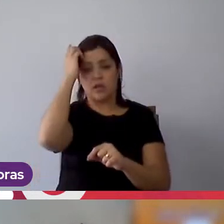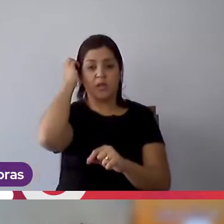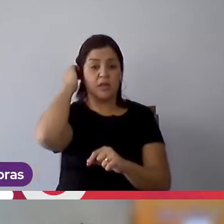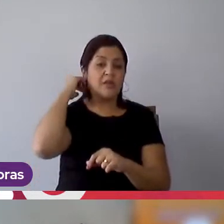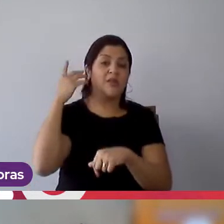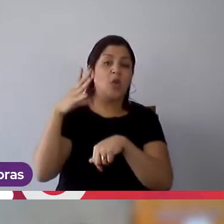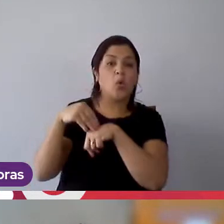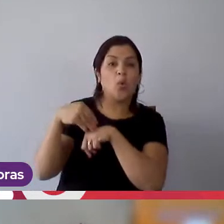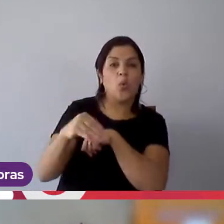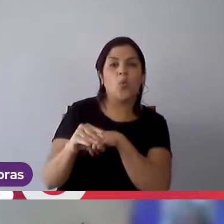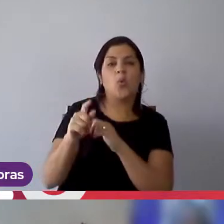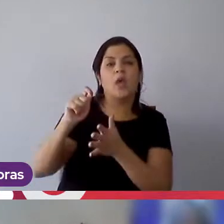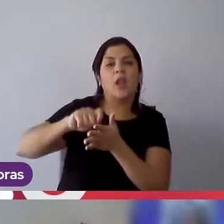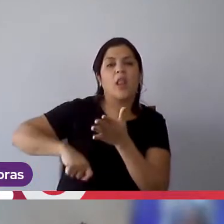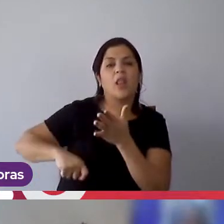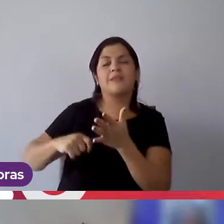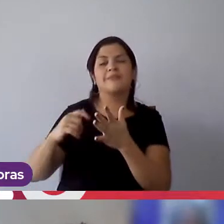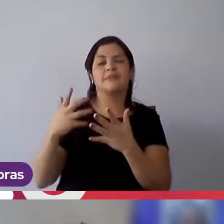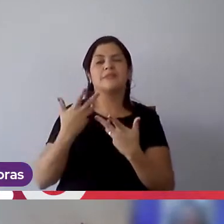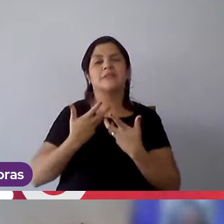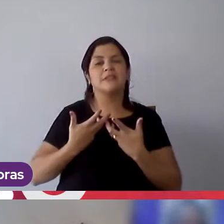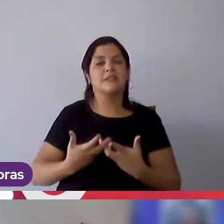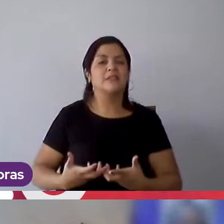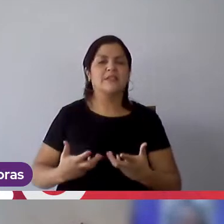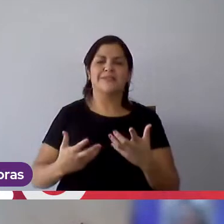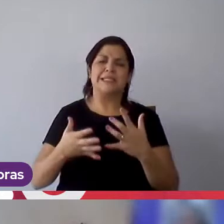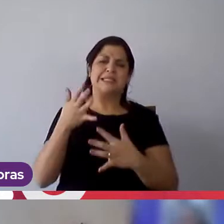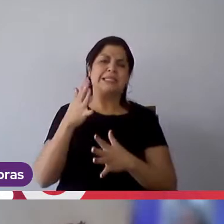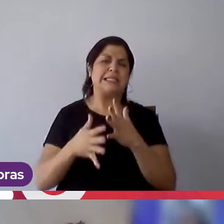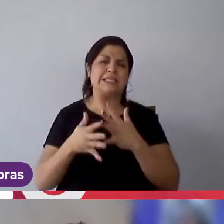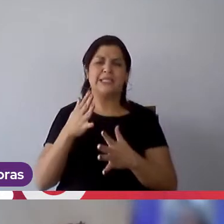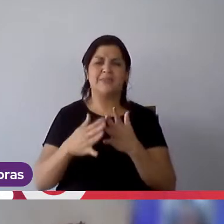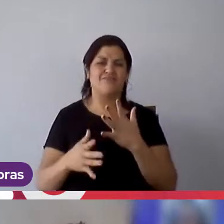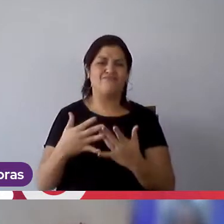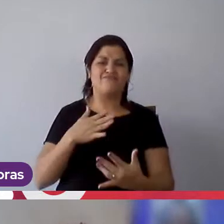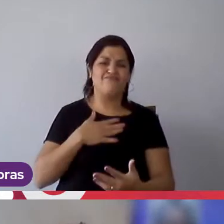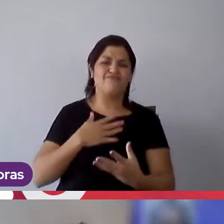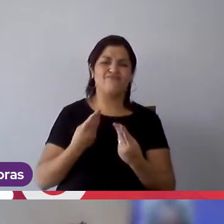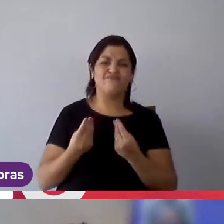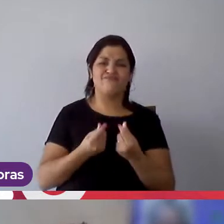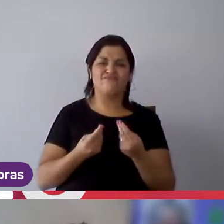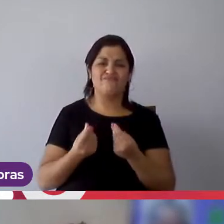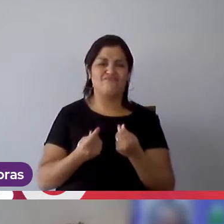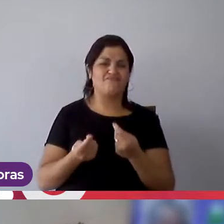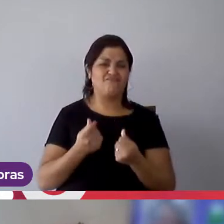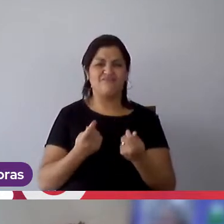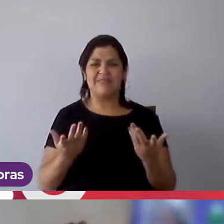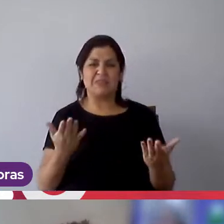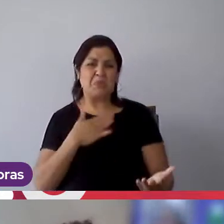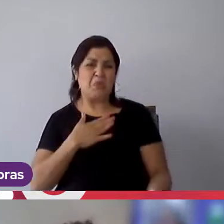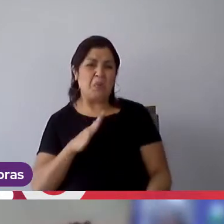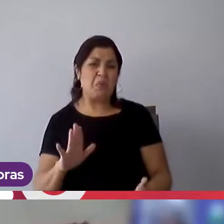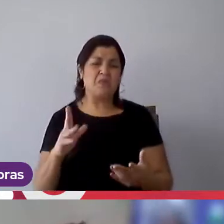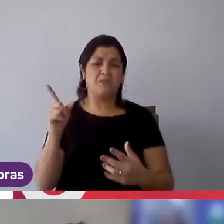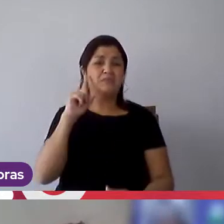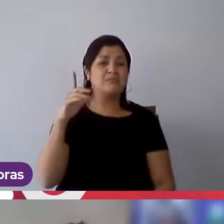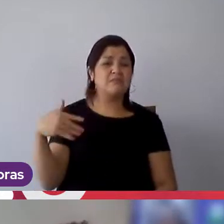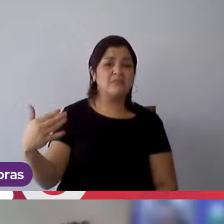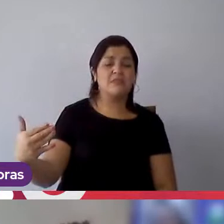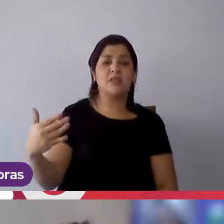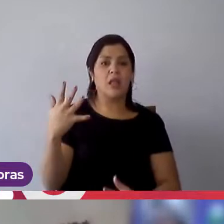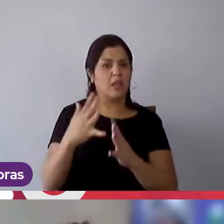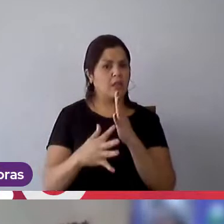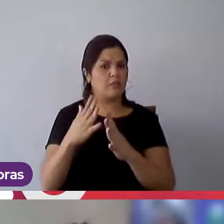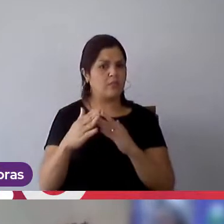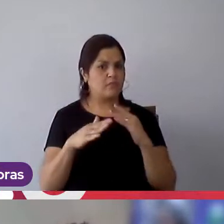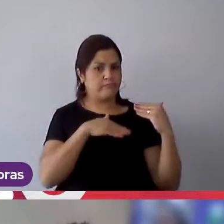contratempo, cansaço, ou uma atividade que não esteja de acordo com o que você gosta de fazer diariamente, atrapalhe seu